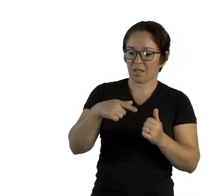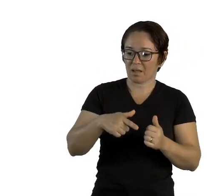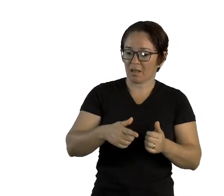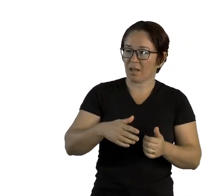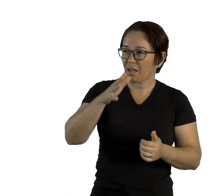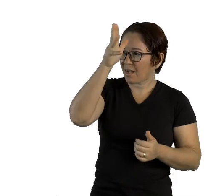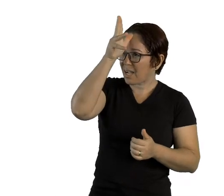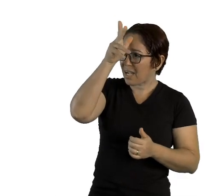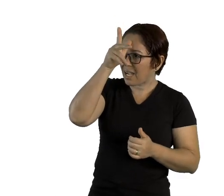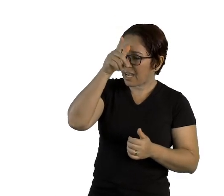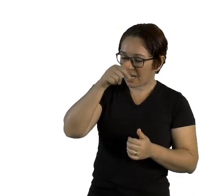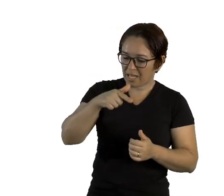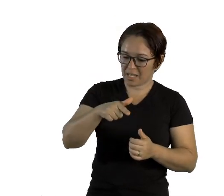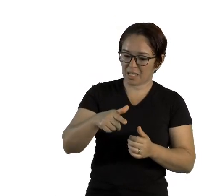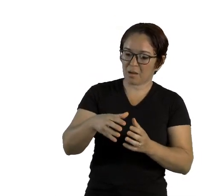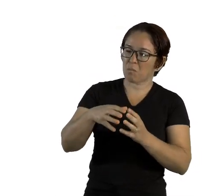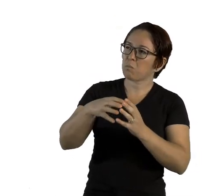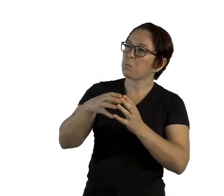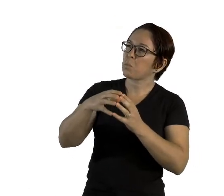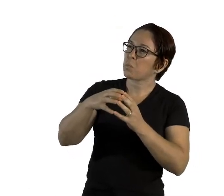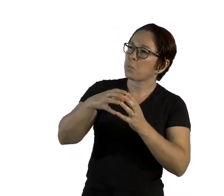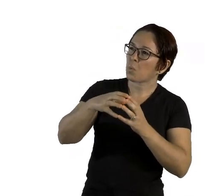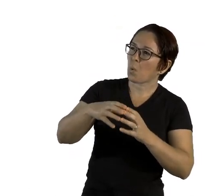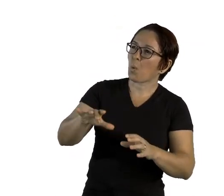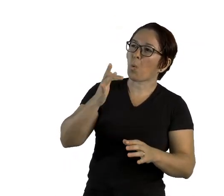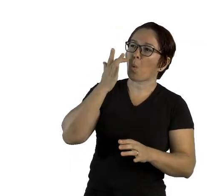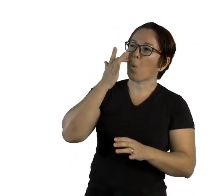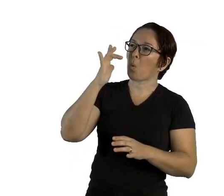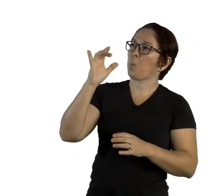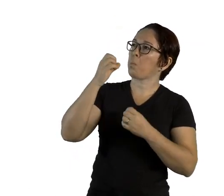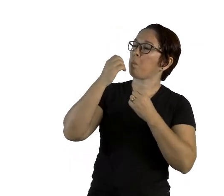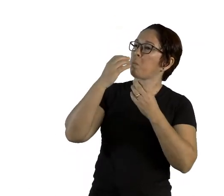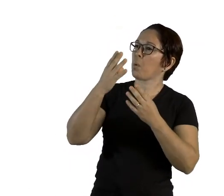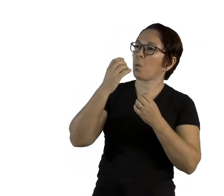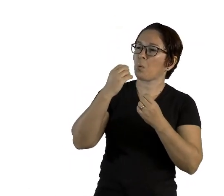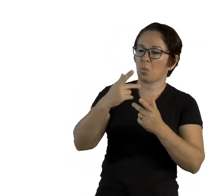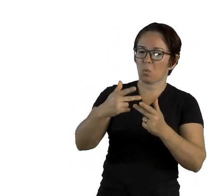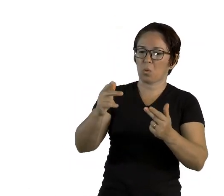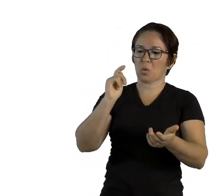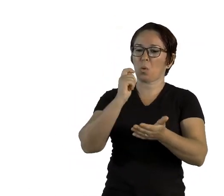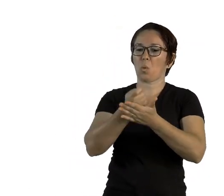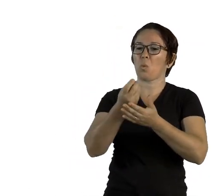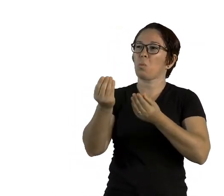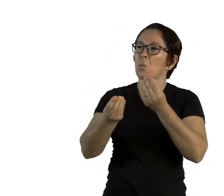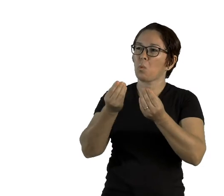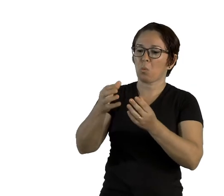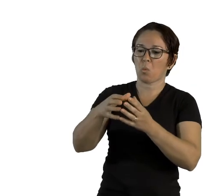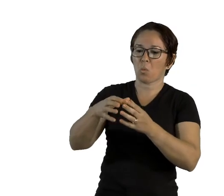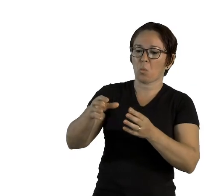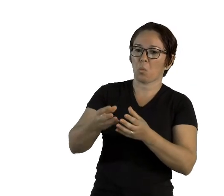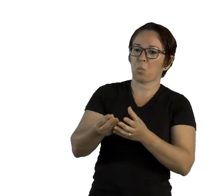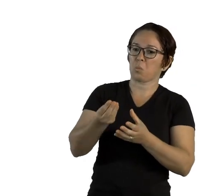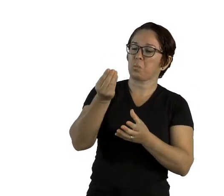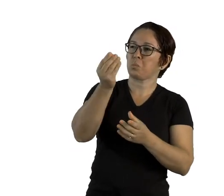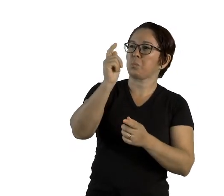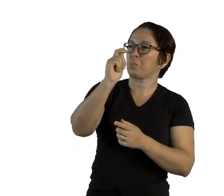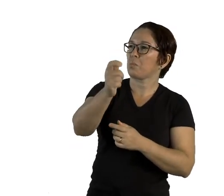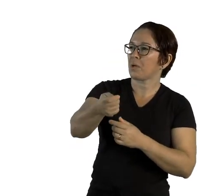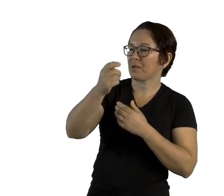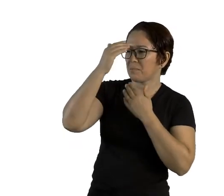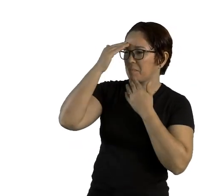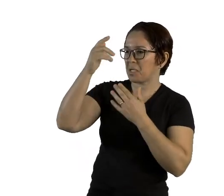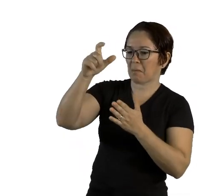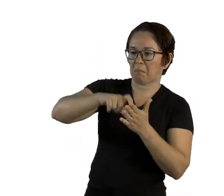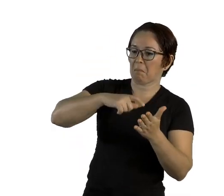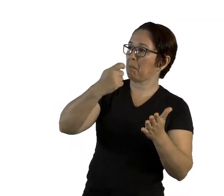os lugares. Minha mãe nem precisa mais usar o cartão de crédito. Muito obrigada por tudo. Até logo, seu amigo